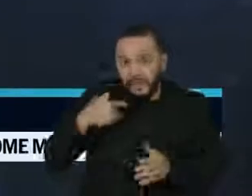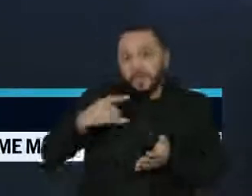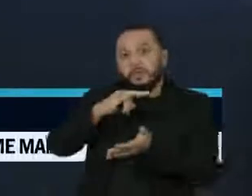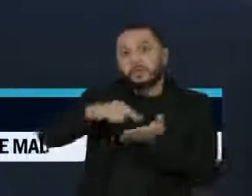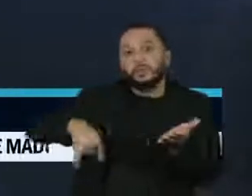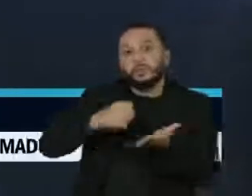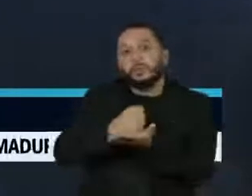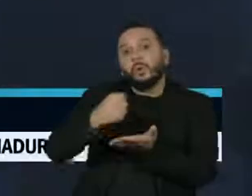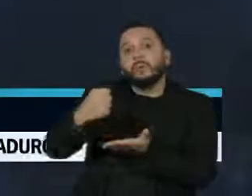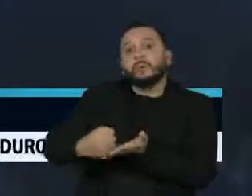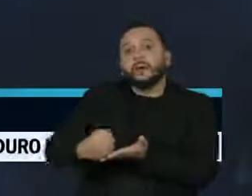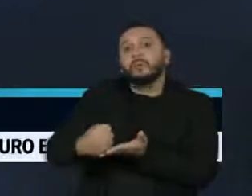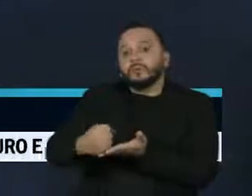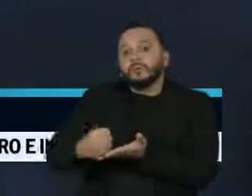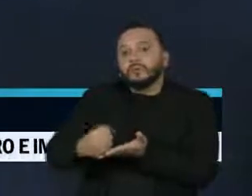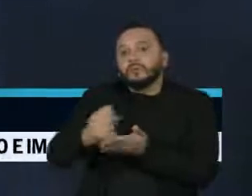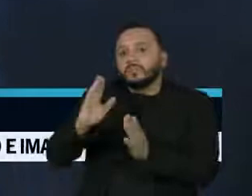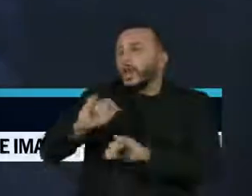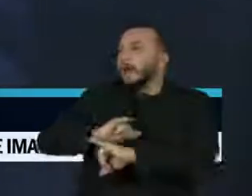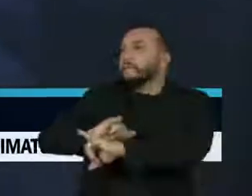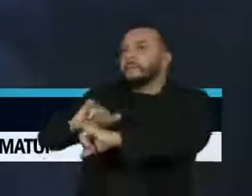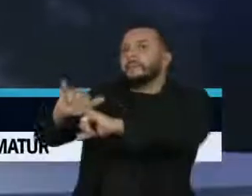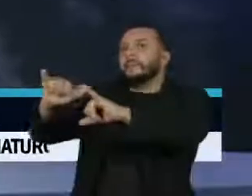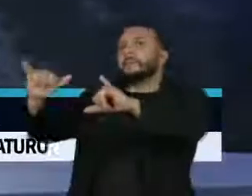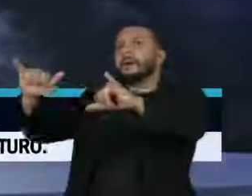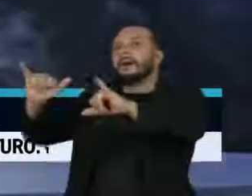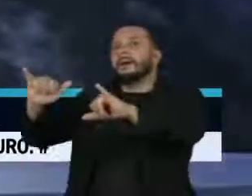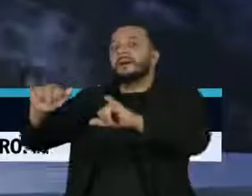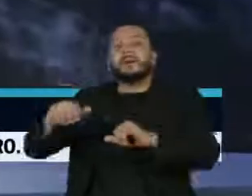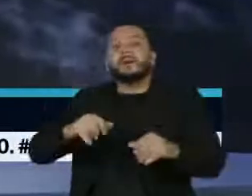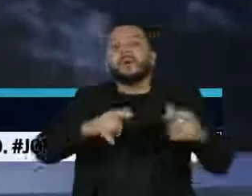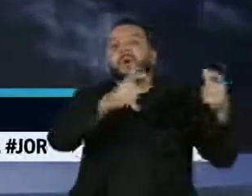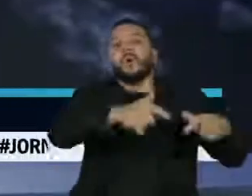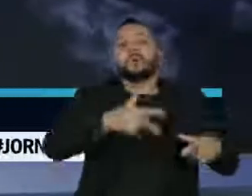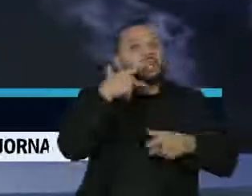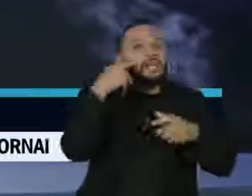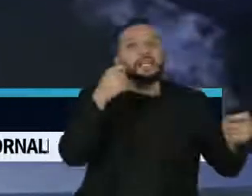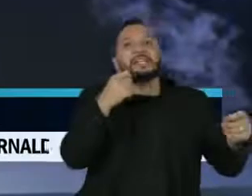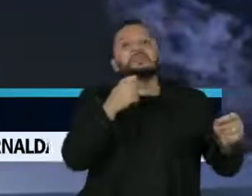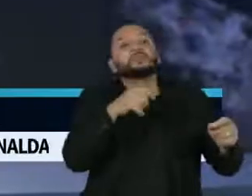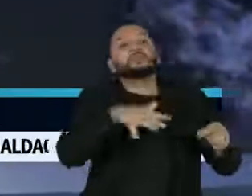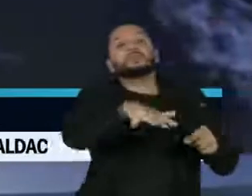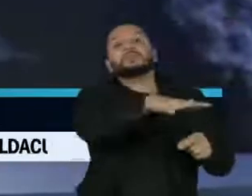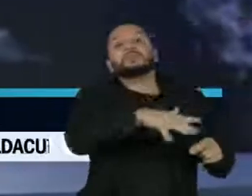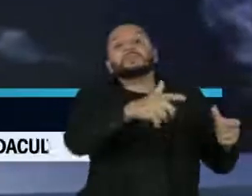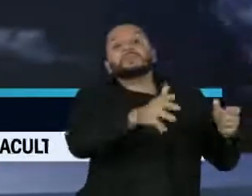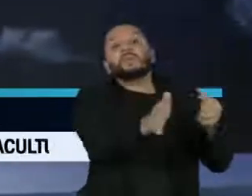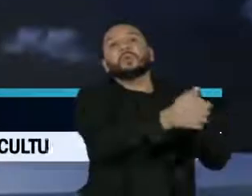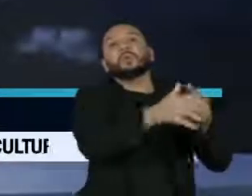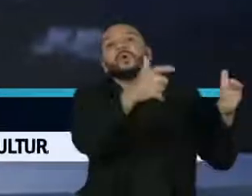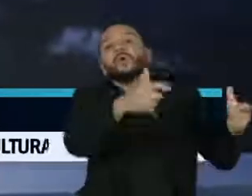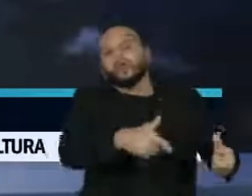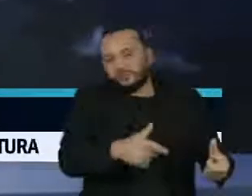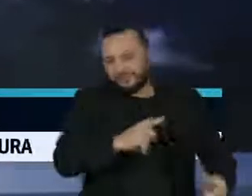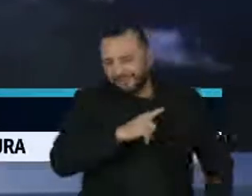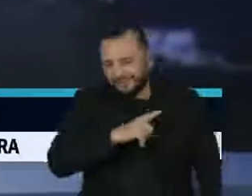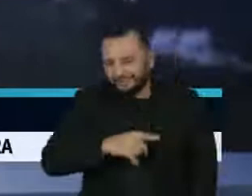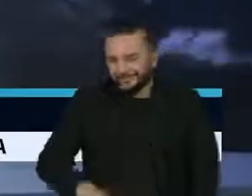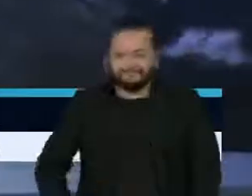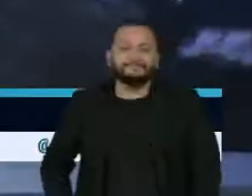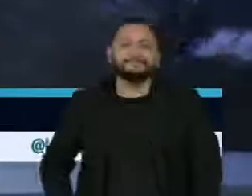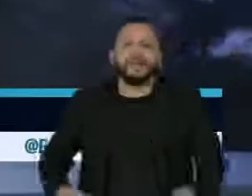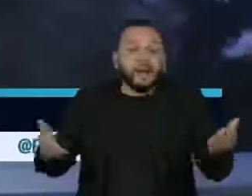localização de etnias isoladas. O Ministério da Justiça e Segurança Pública mudou a classificação